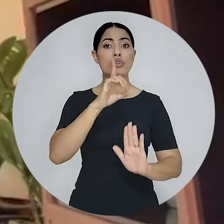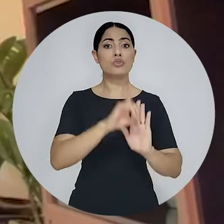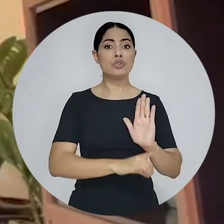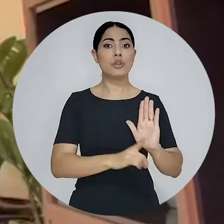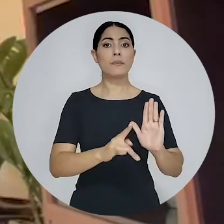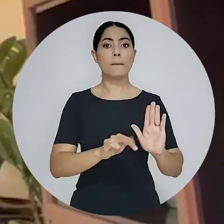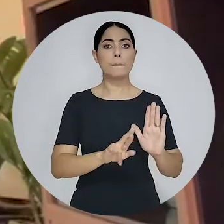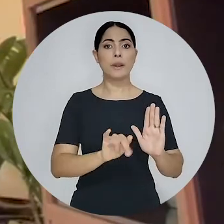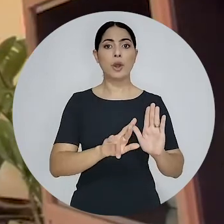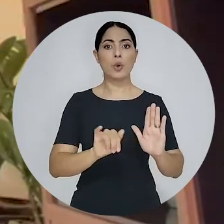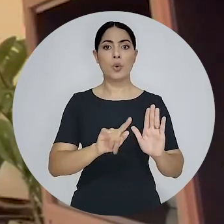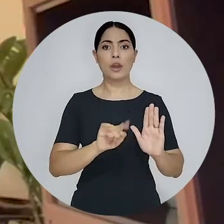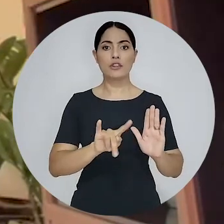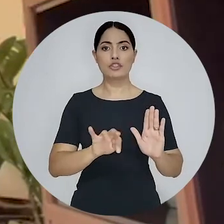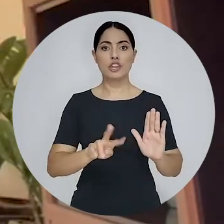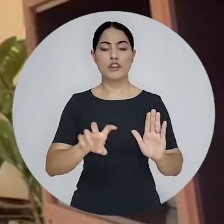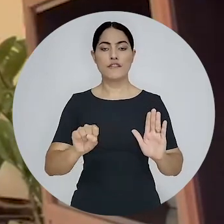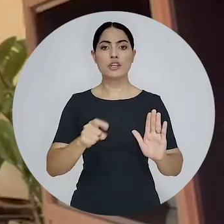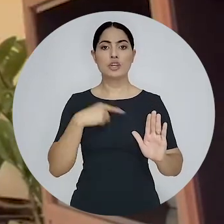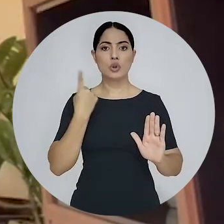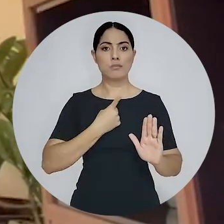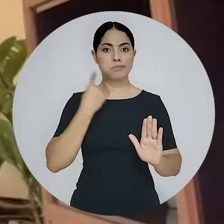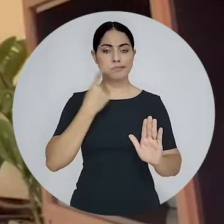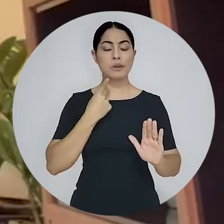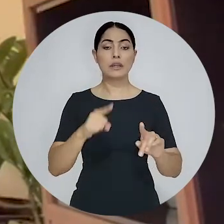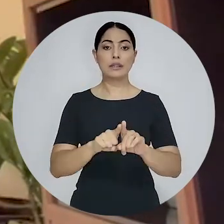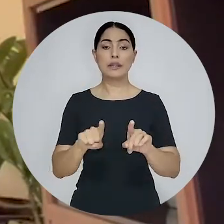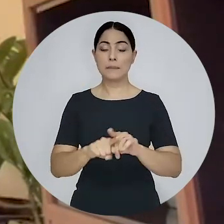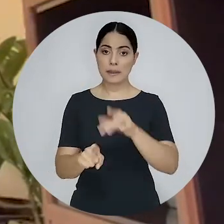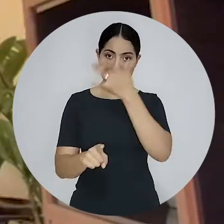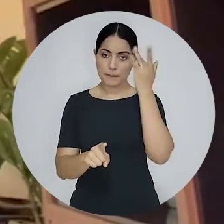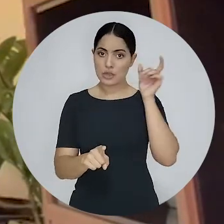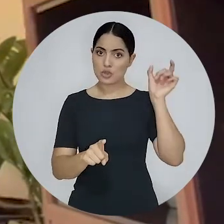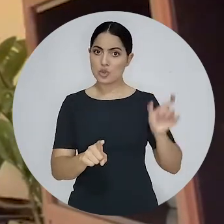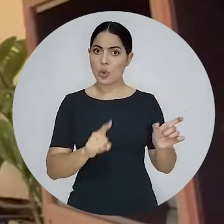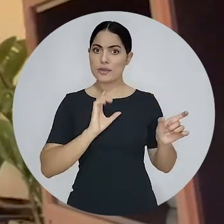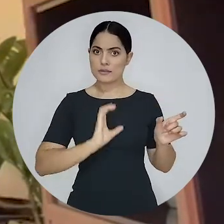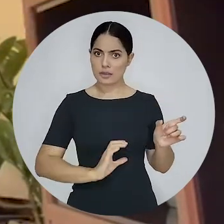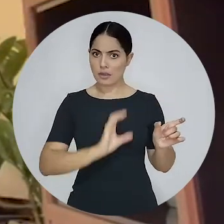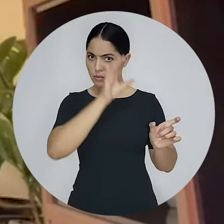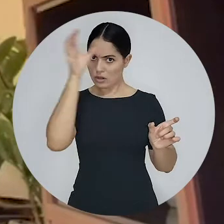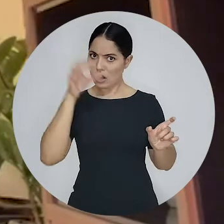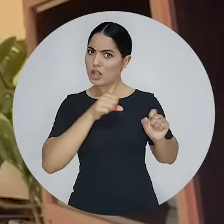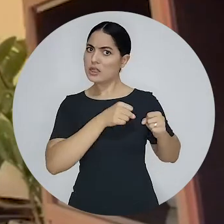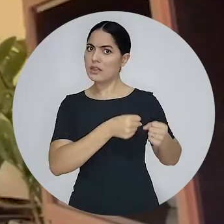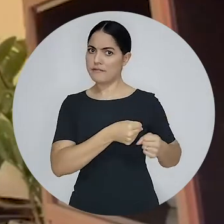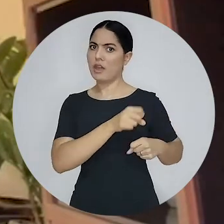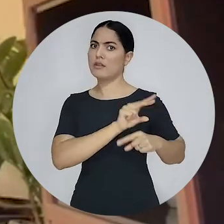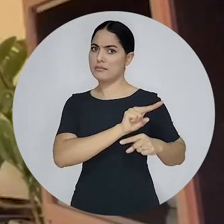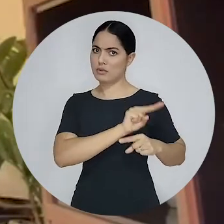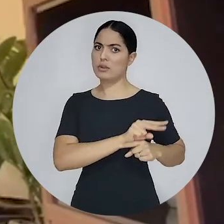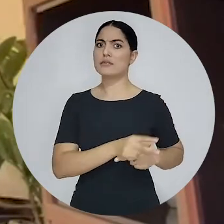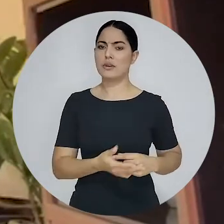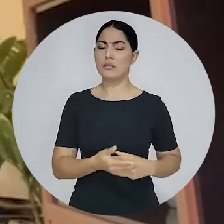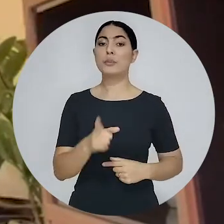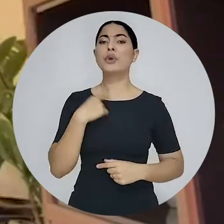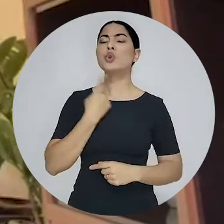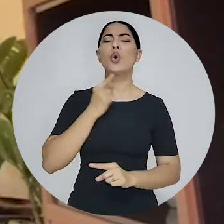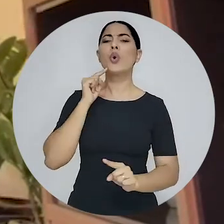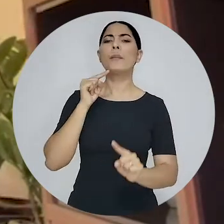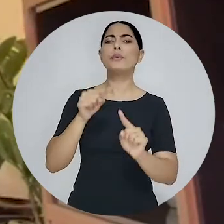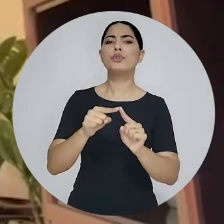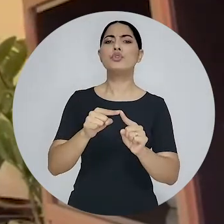prerrogativas, às garantias individuais do cidadão, para que nós tenhamos uma investigação